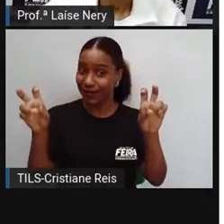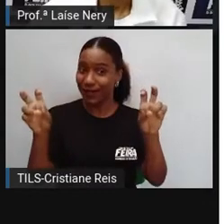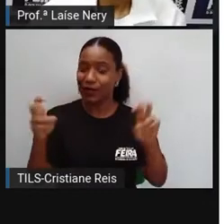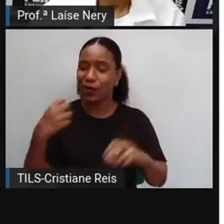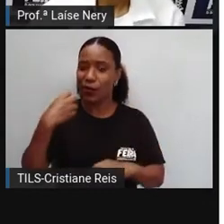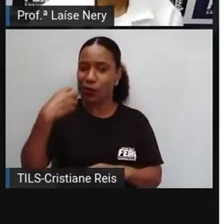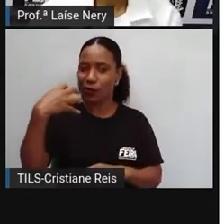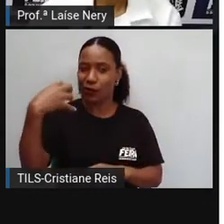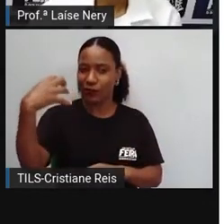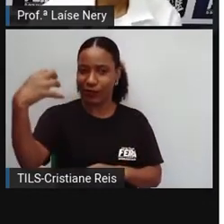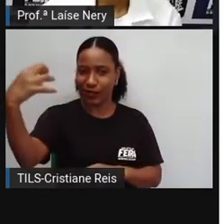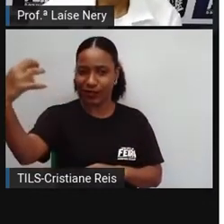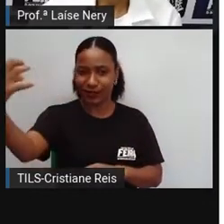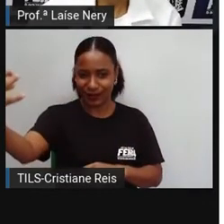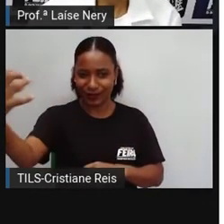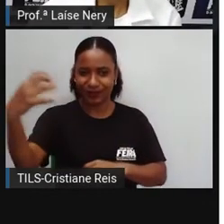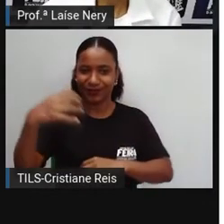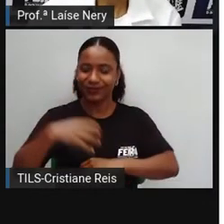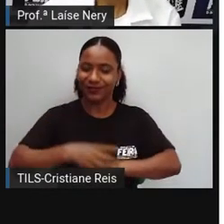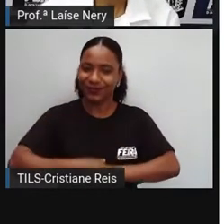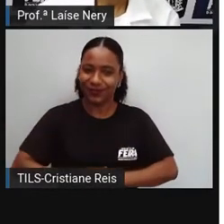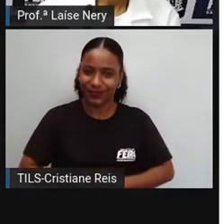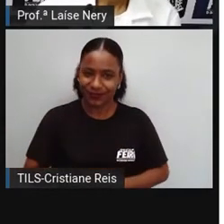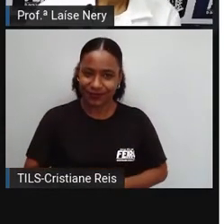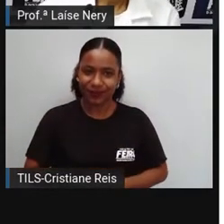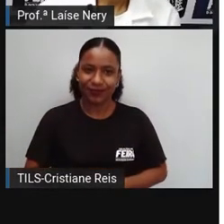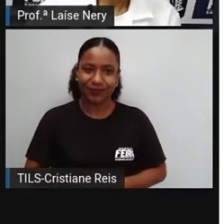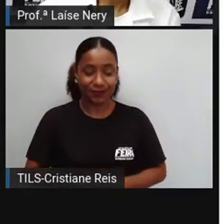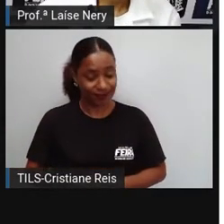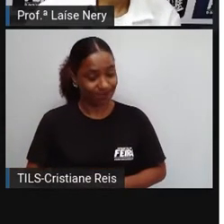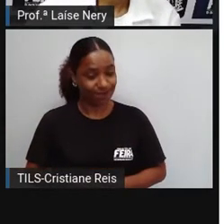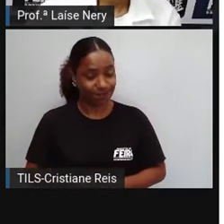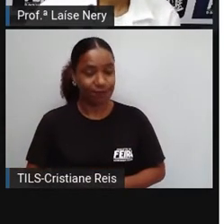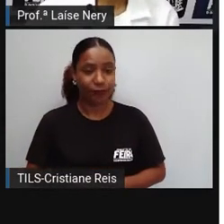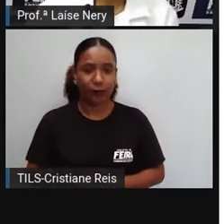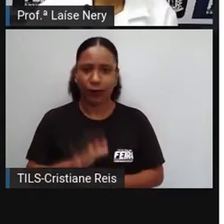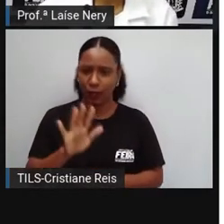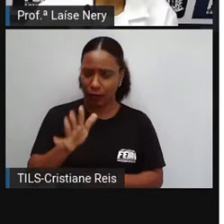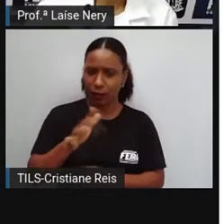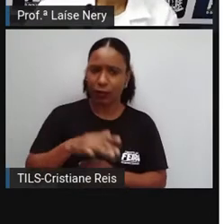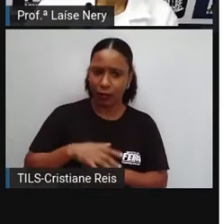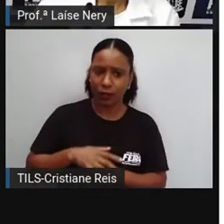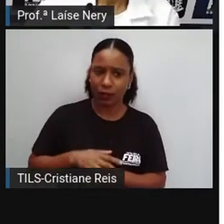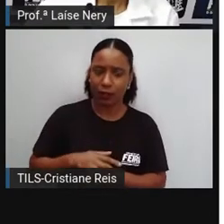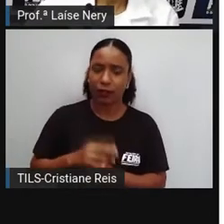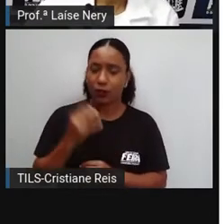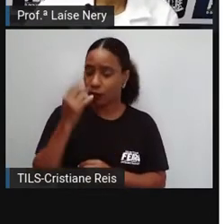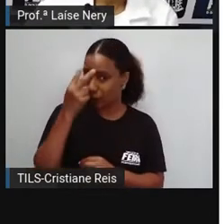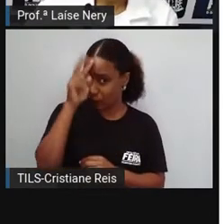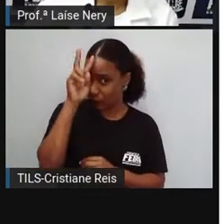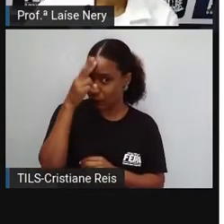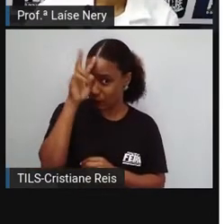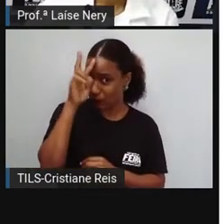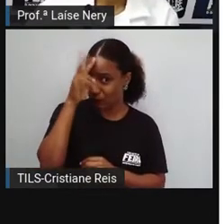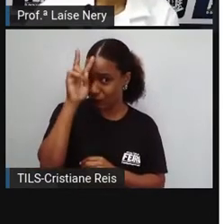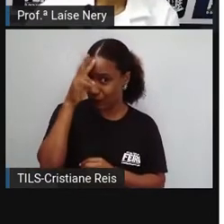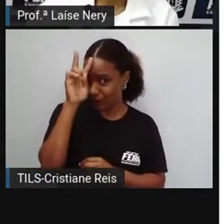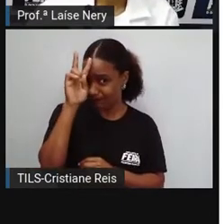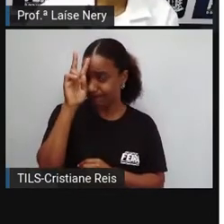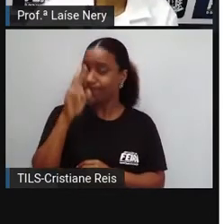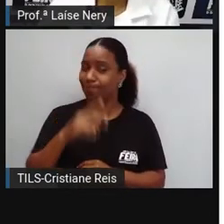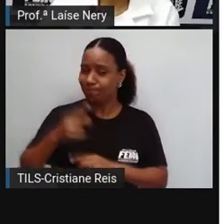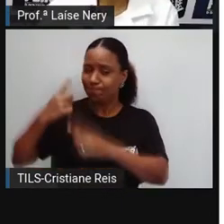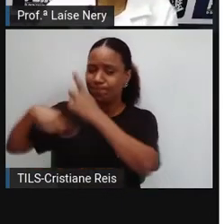E ele diz o seguinte, Conta-se uma fábula sobre um homem que